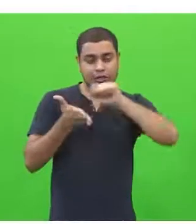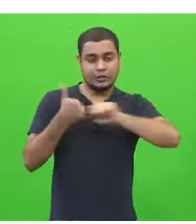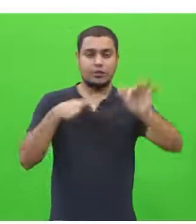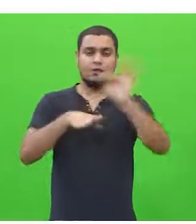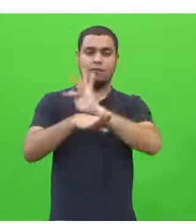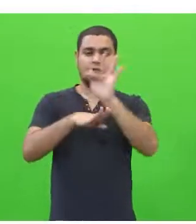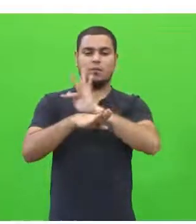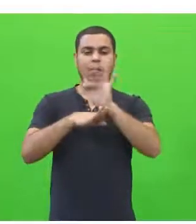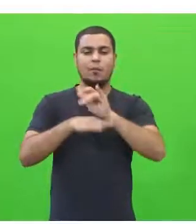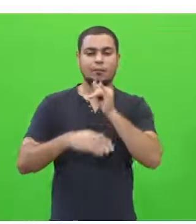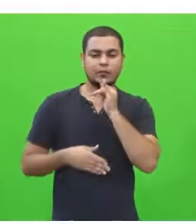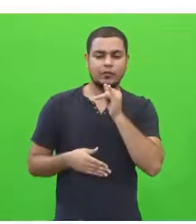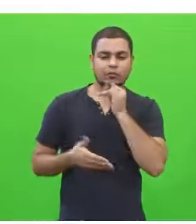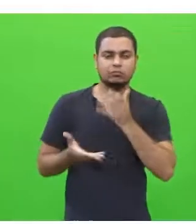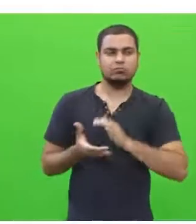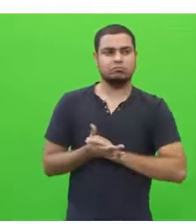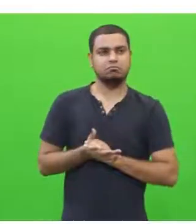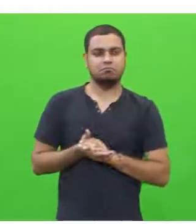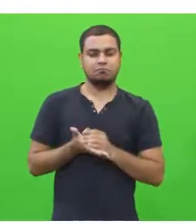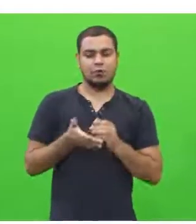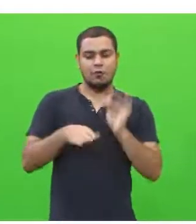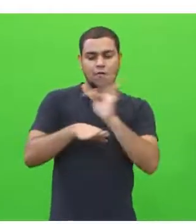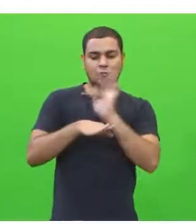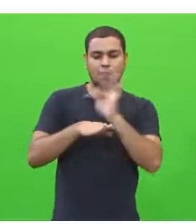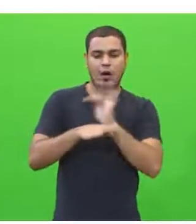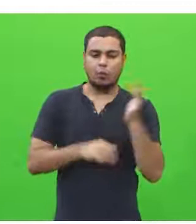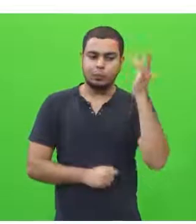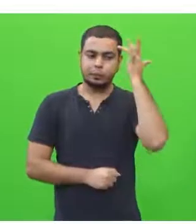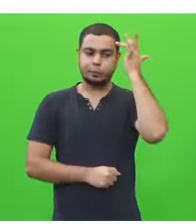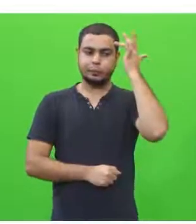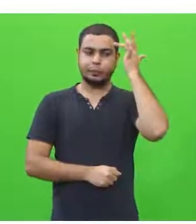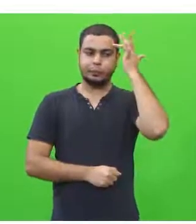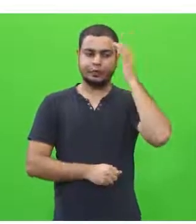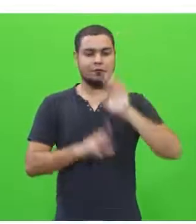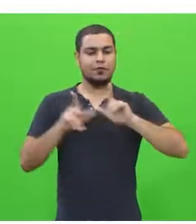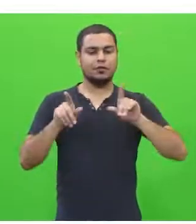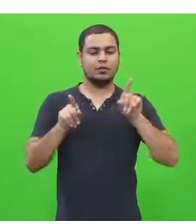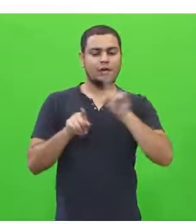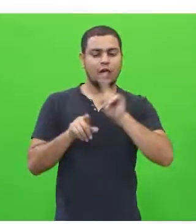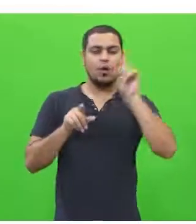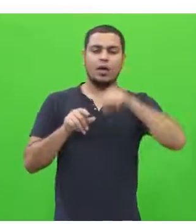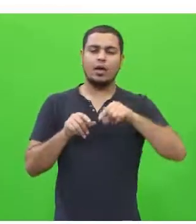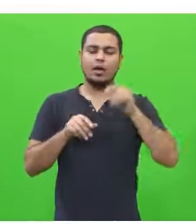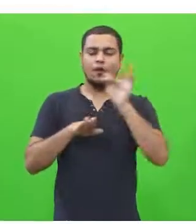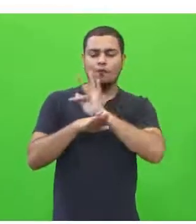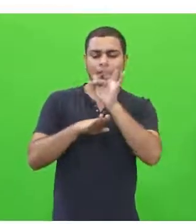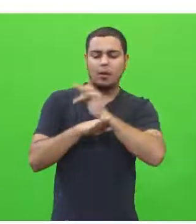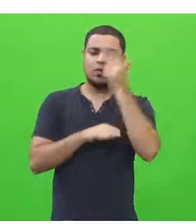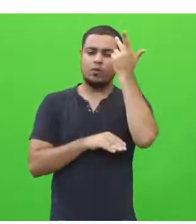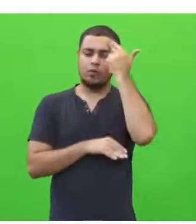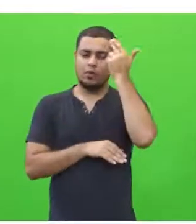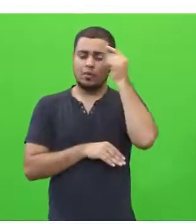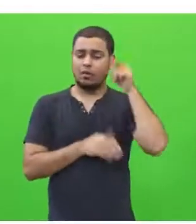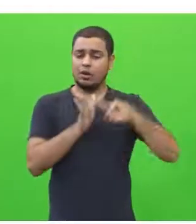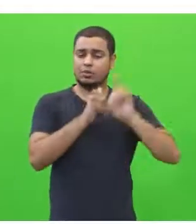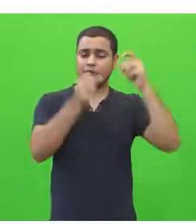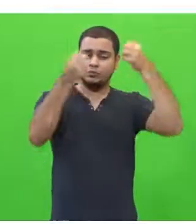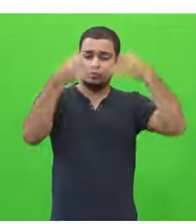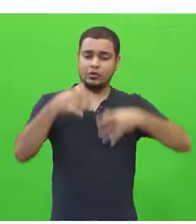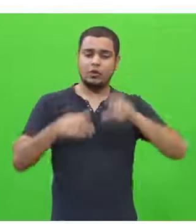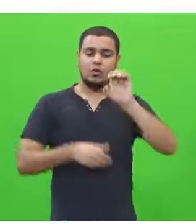Não é aquele formal conservador, mas é aquele que é diferenciado, como bem a Lúcia pontuou, da